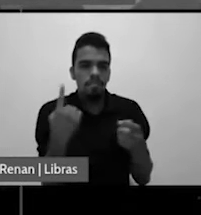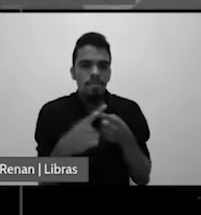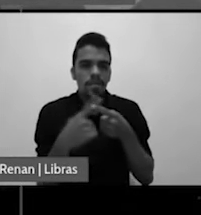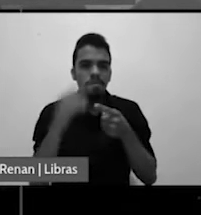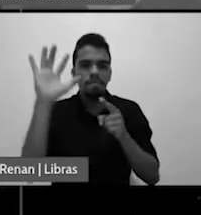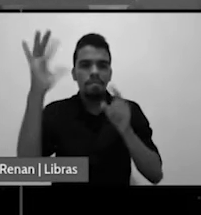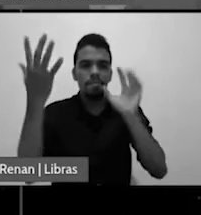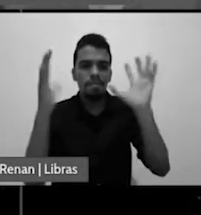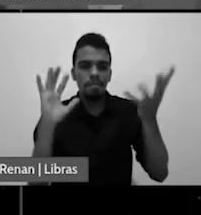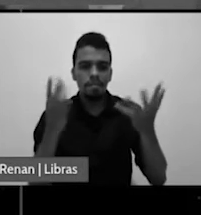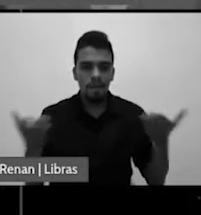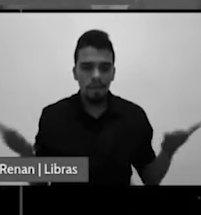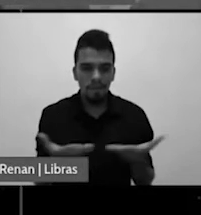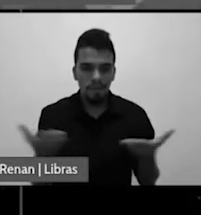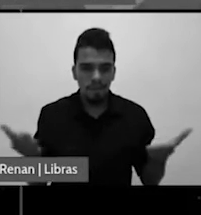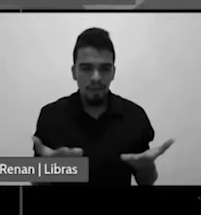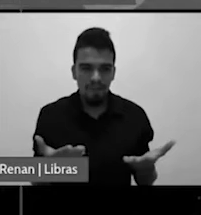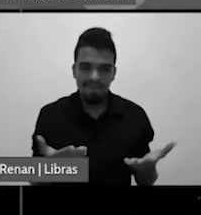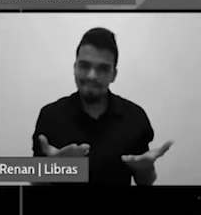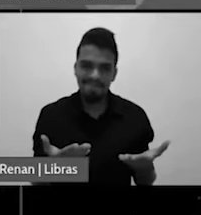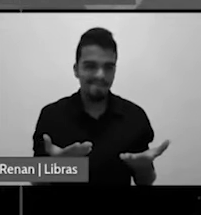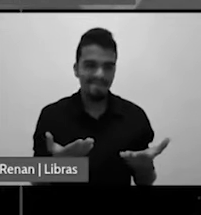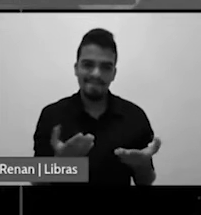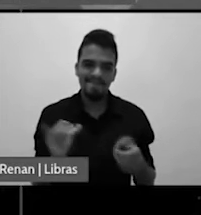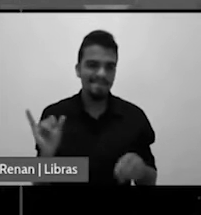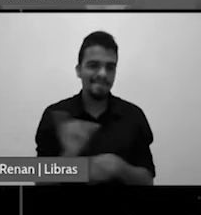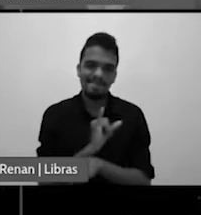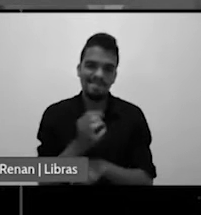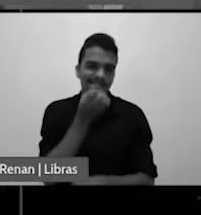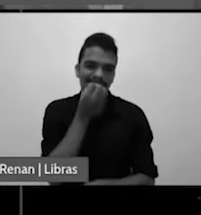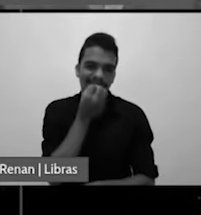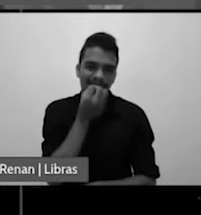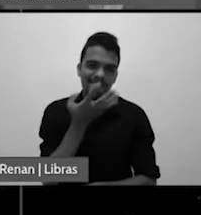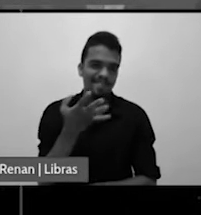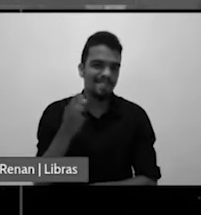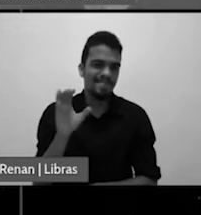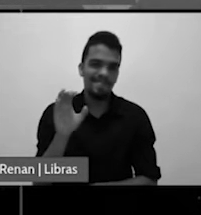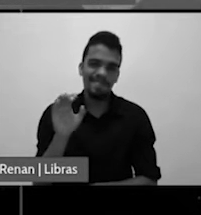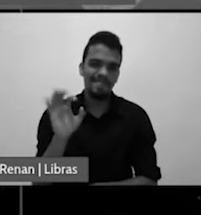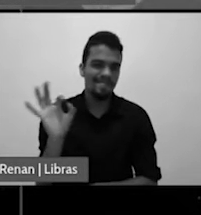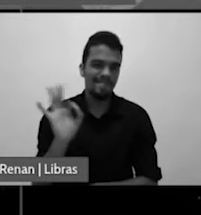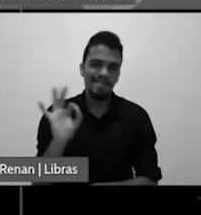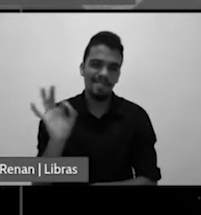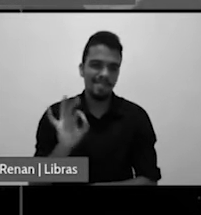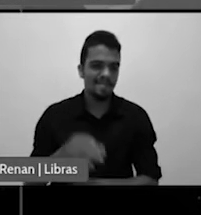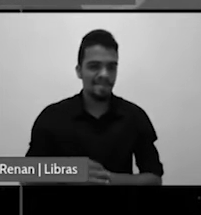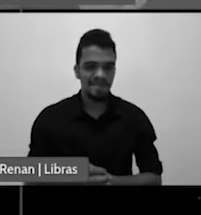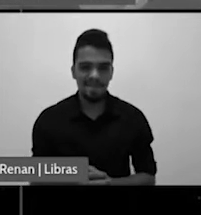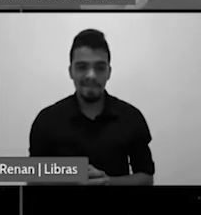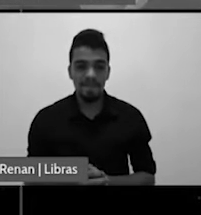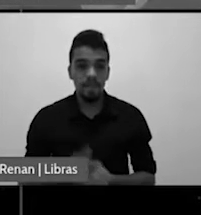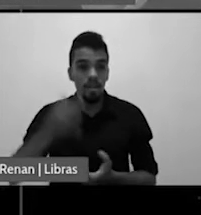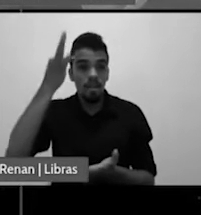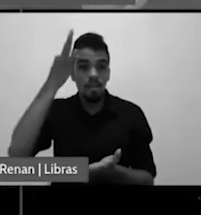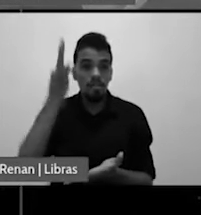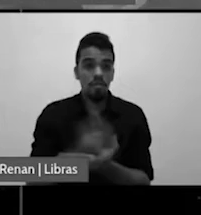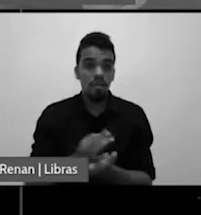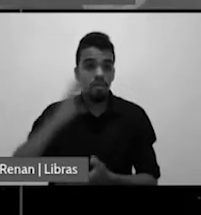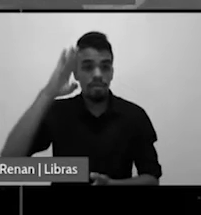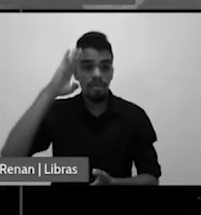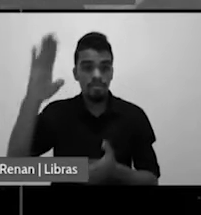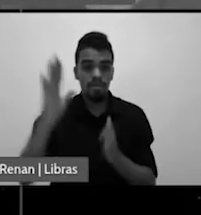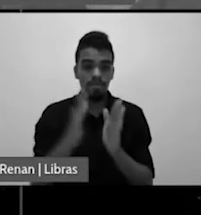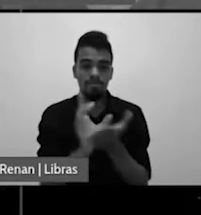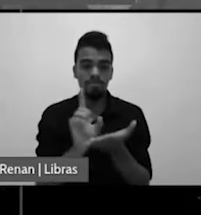é uma boa estratégia. Nós temos de basear a nossa fé na palavra de Deus. Porque os eventos passam, mas a palavra permanece.